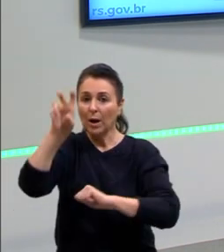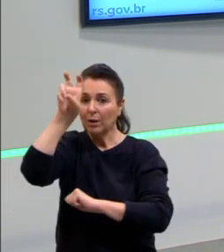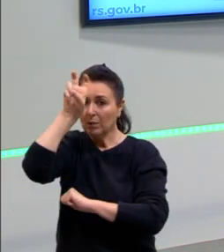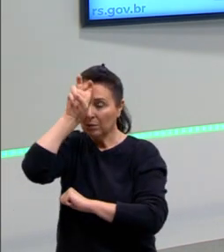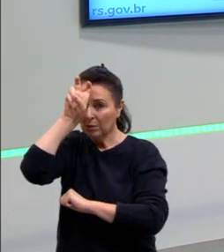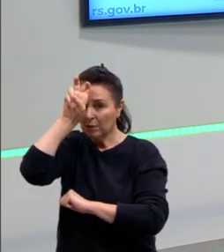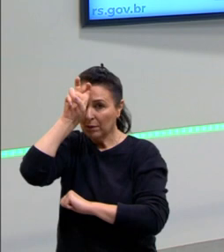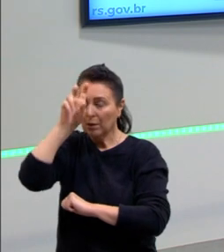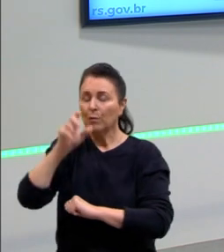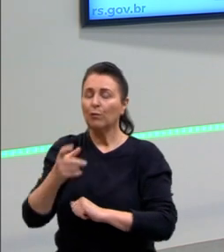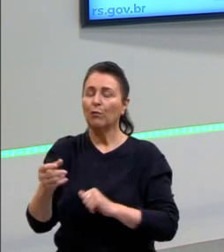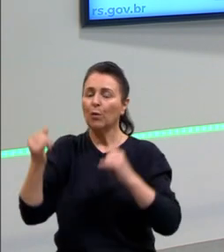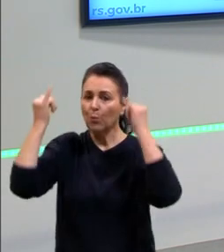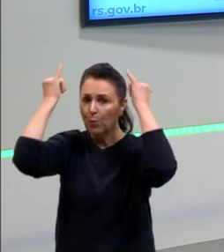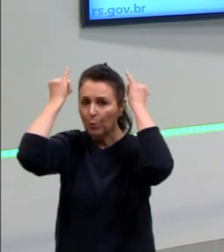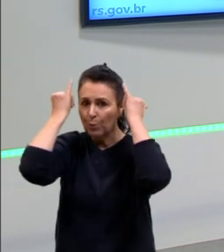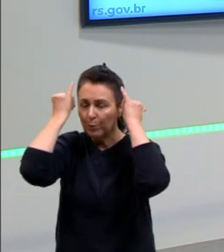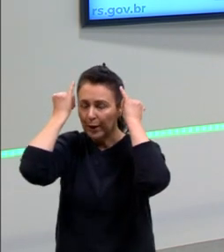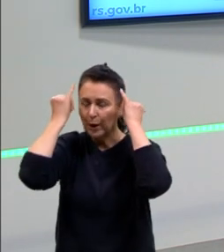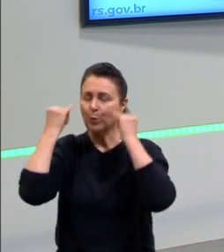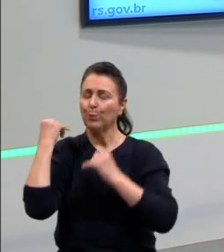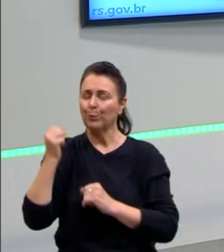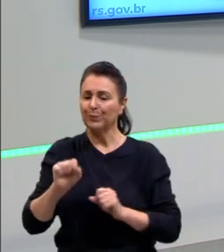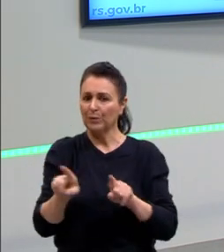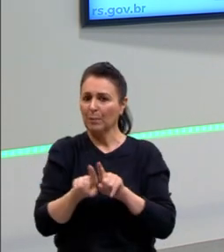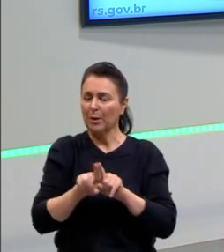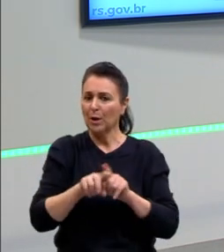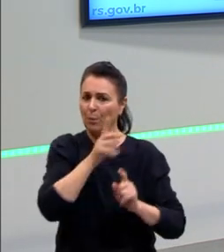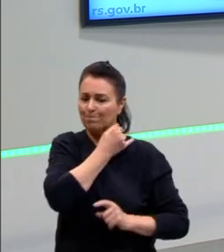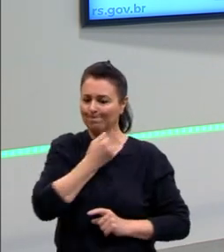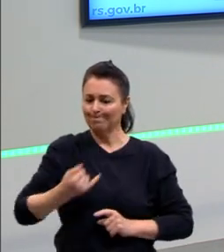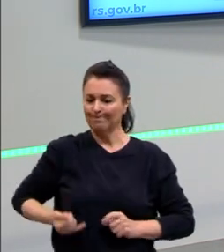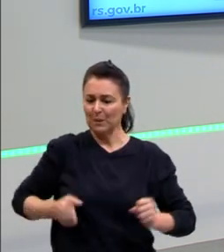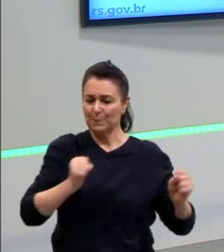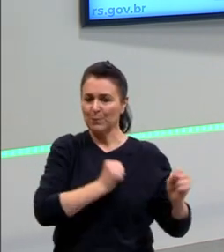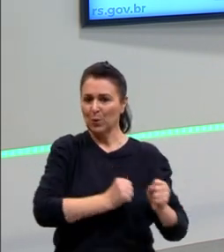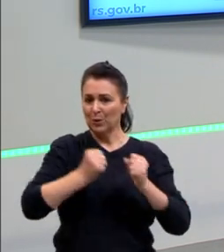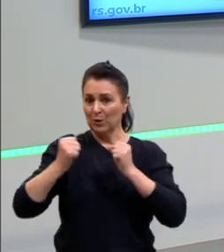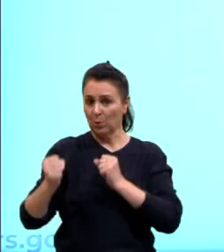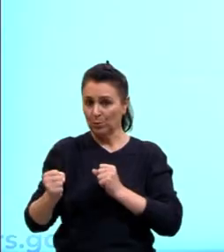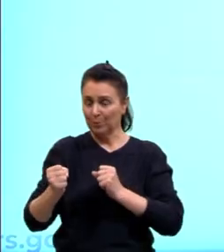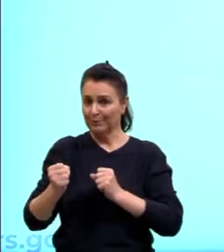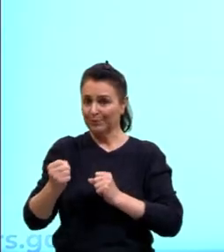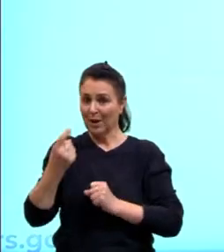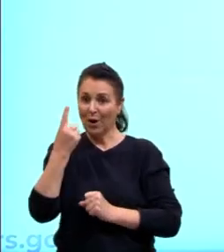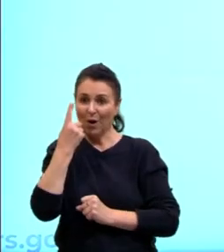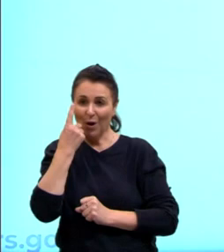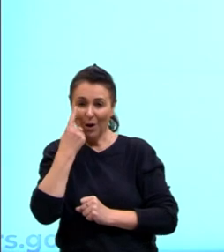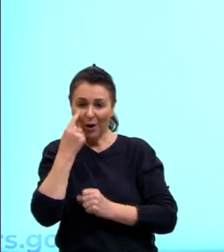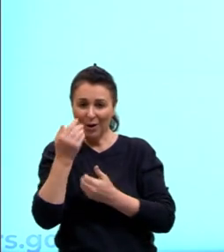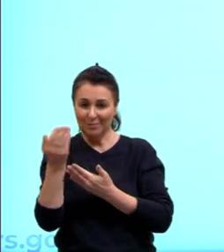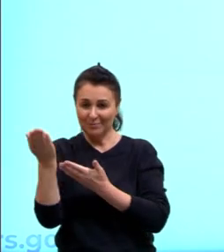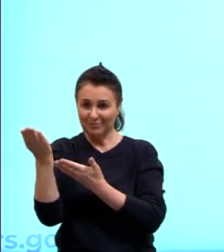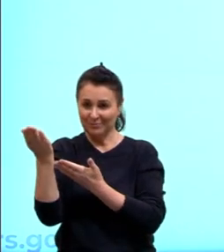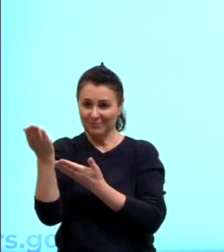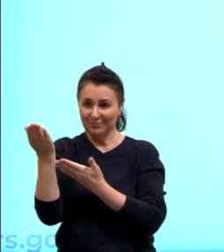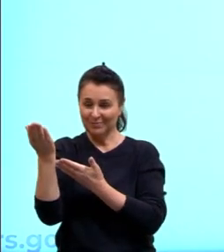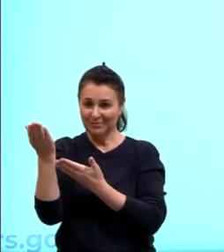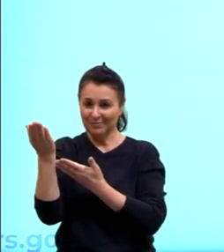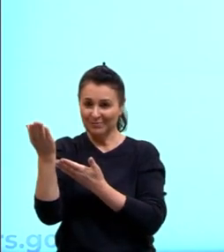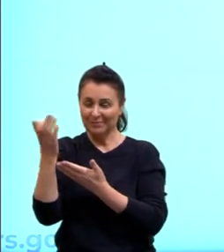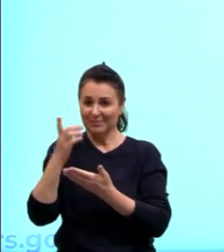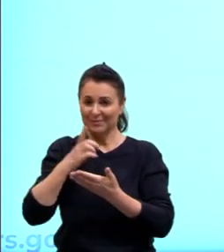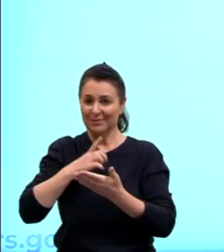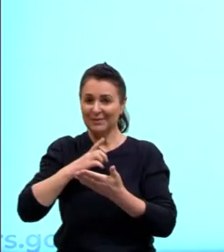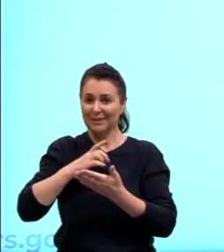império bem poderoso, muito importante da época. aqui nesse slide, a gente tem um mapinha mostrando o